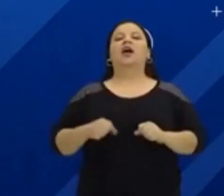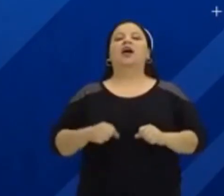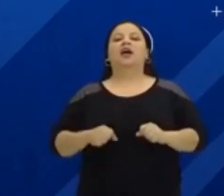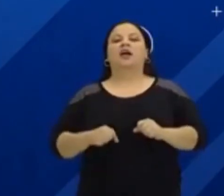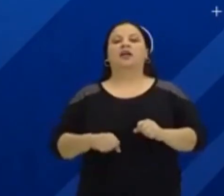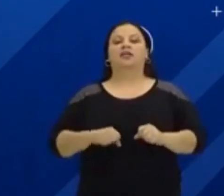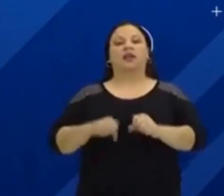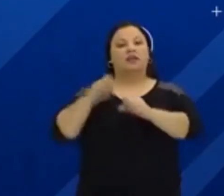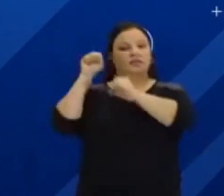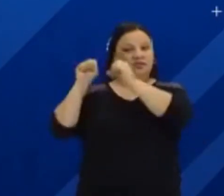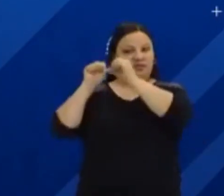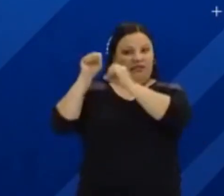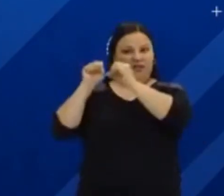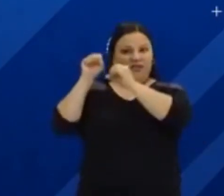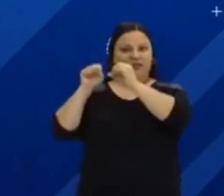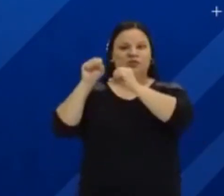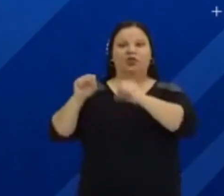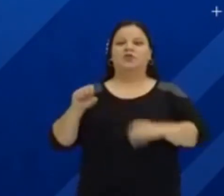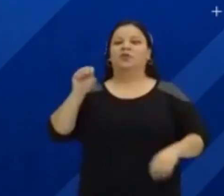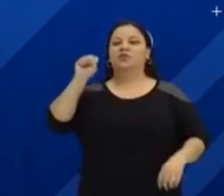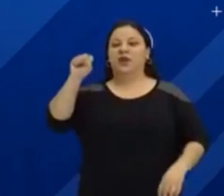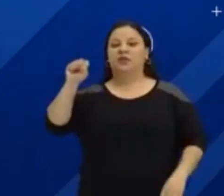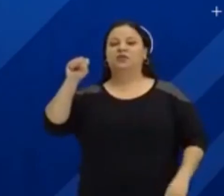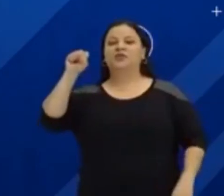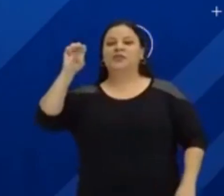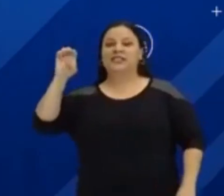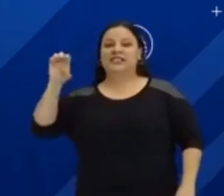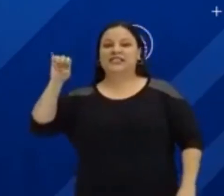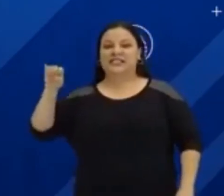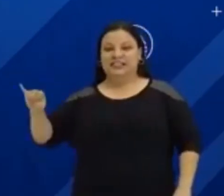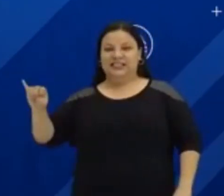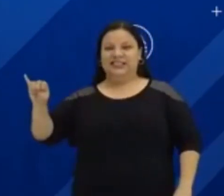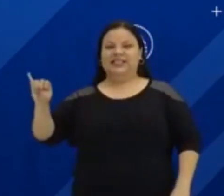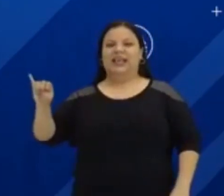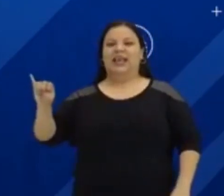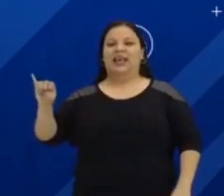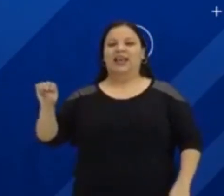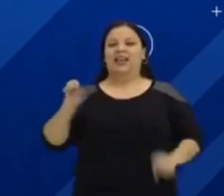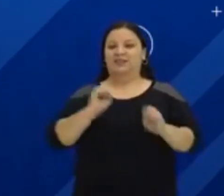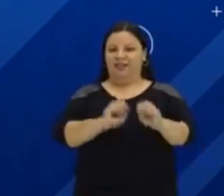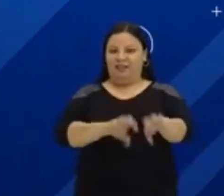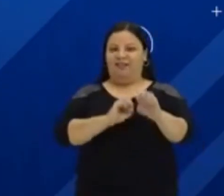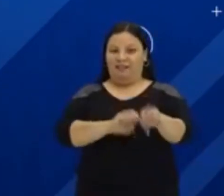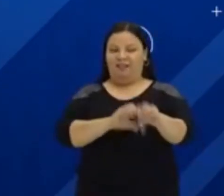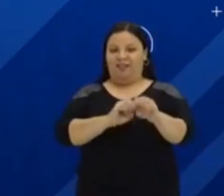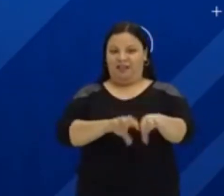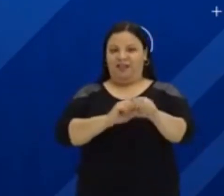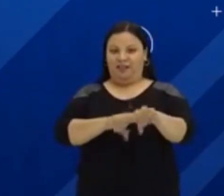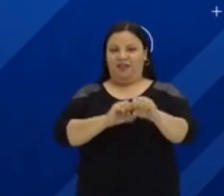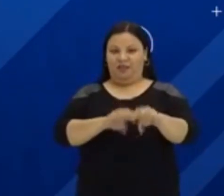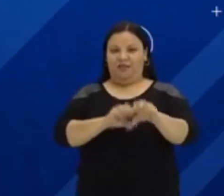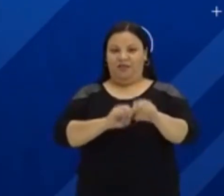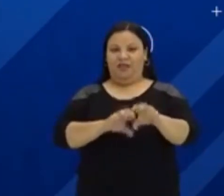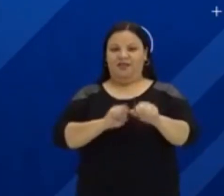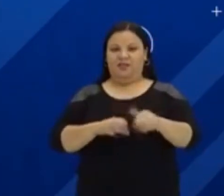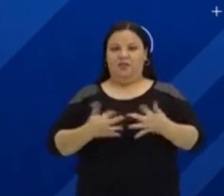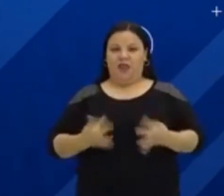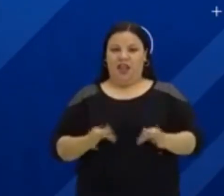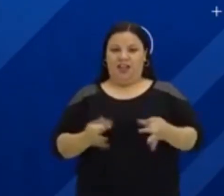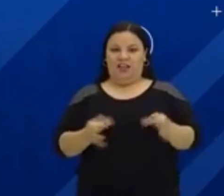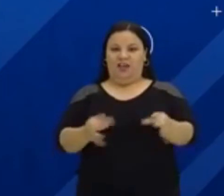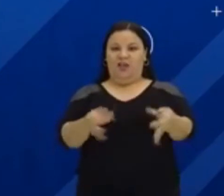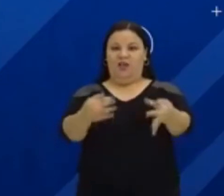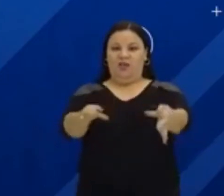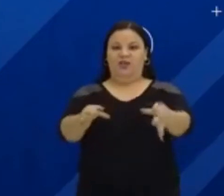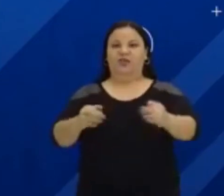Educacional Interativo. O SEI leva a educação de qualidade do ensino regular por meio da tecnologia para atender centenas